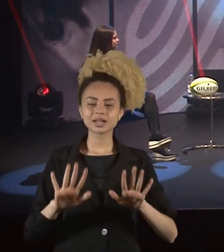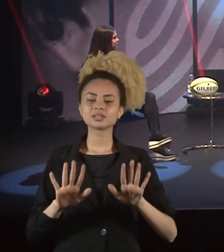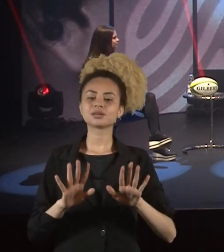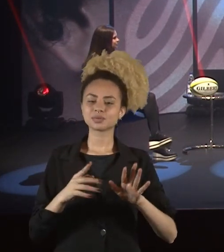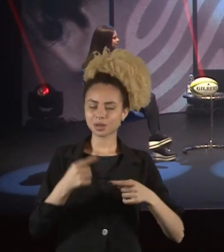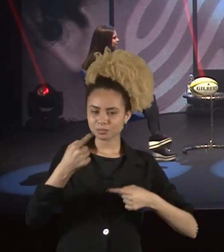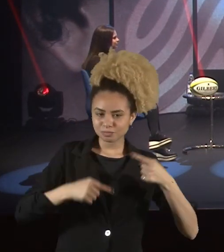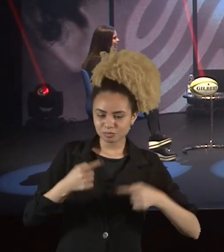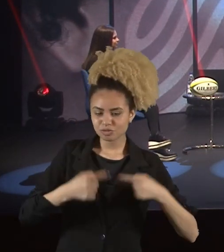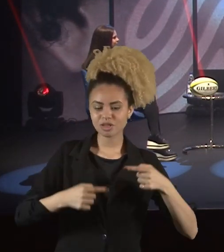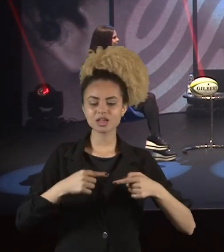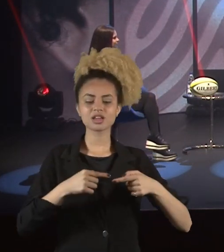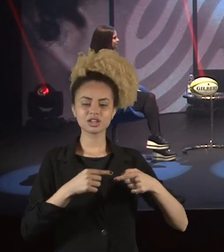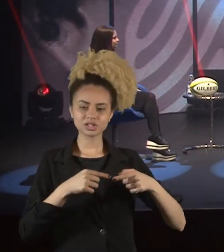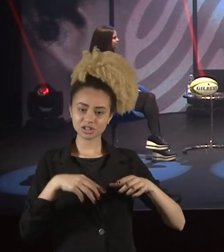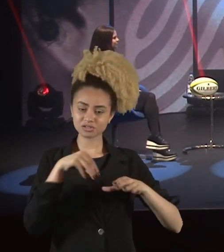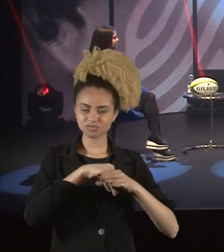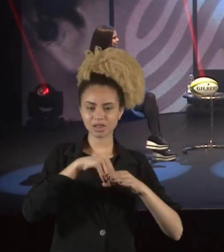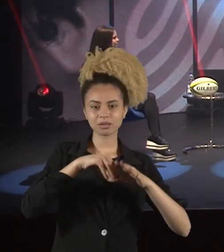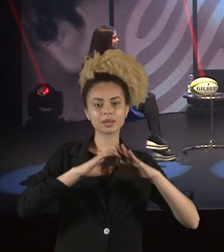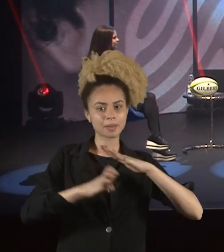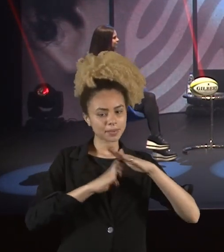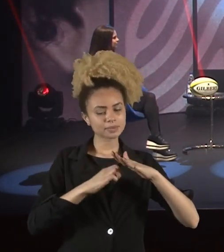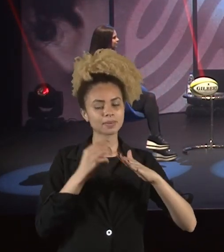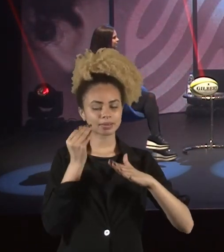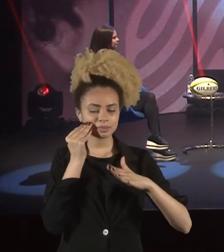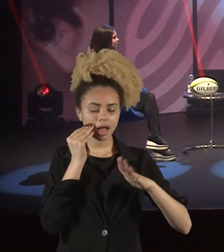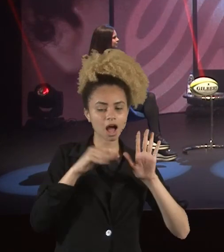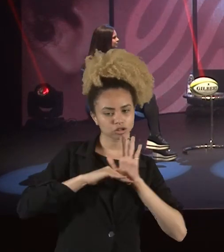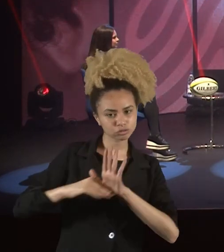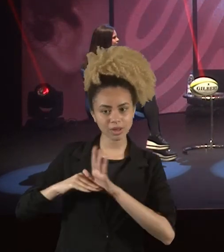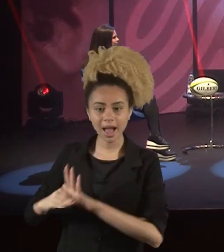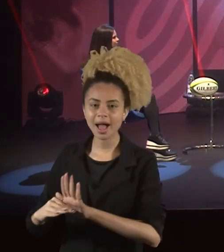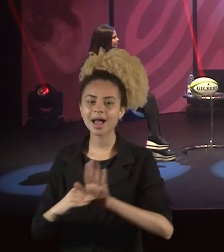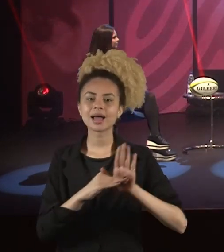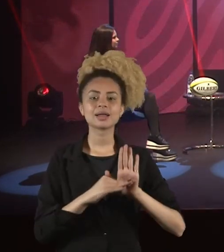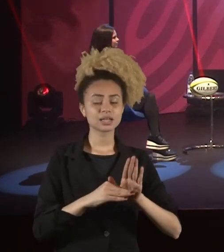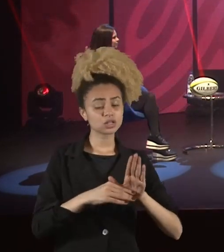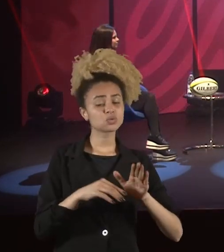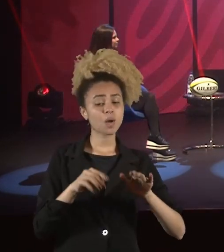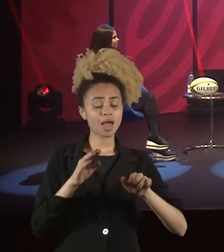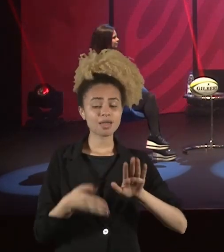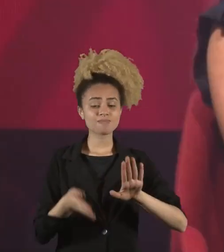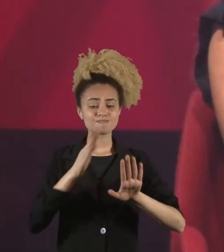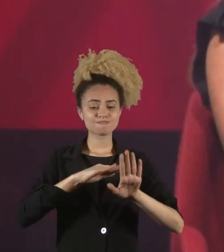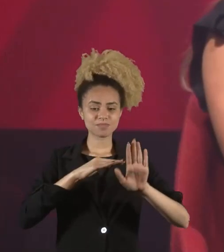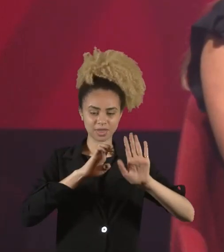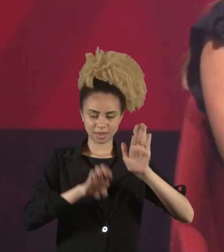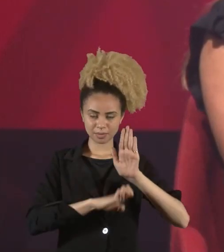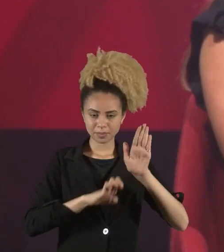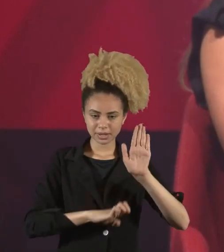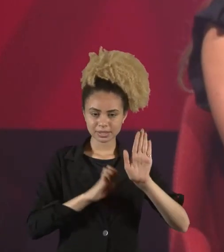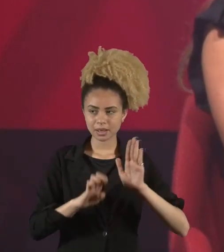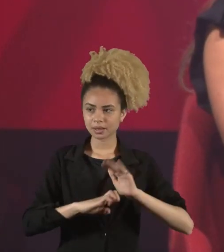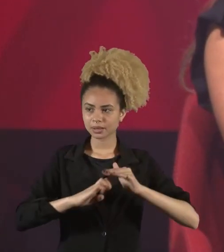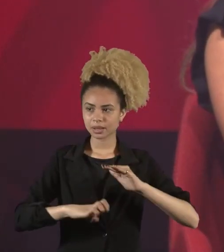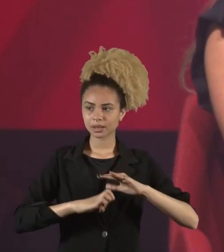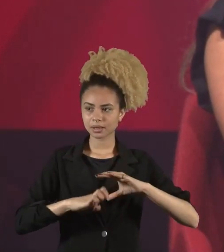internas para ajudá-las. Isso sim. Mas também, isso é do lado interno. Do lado externo,